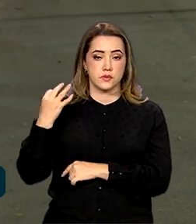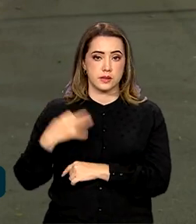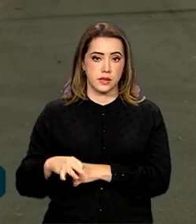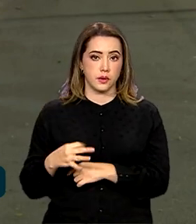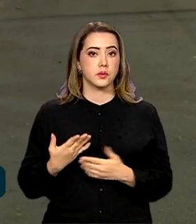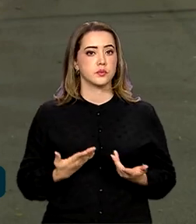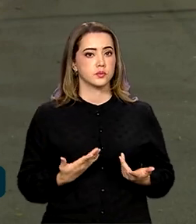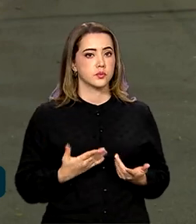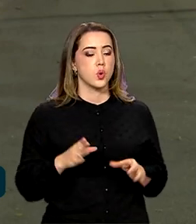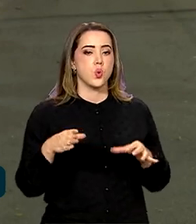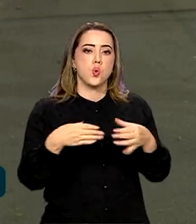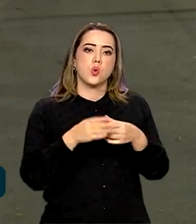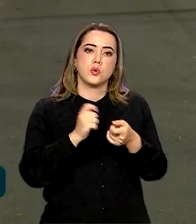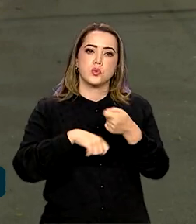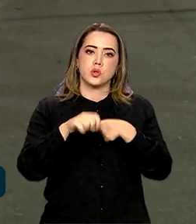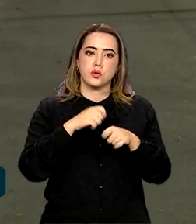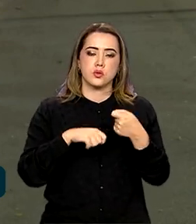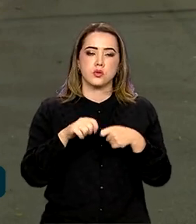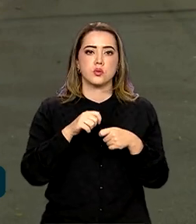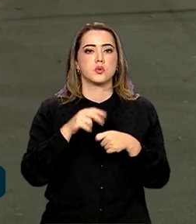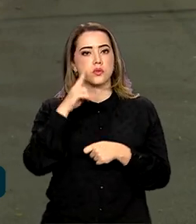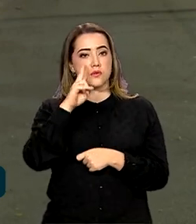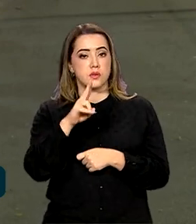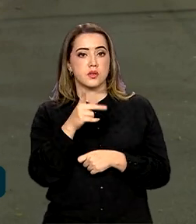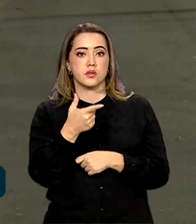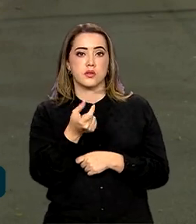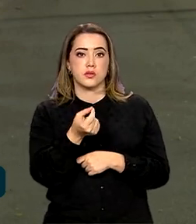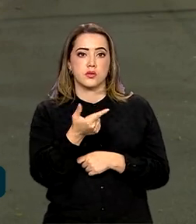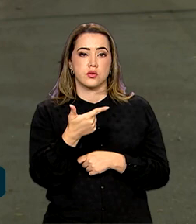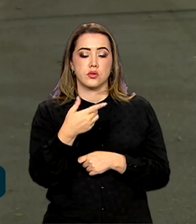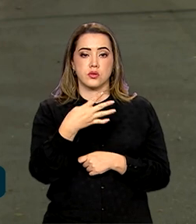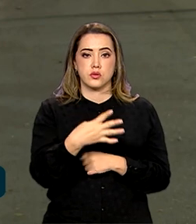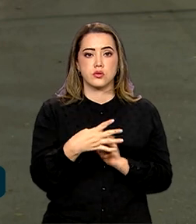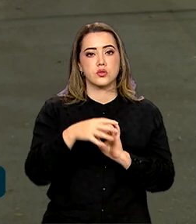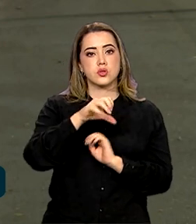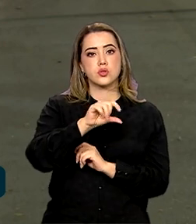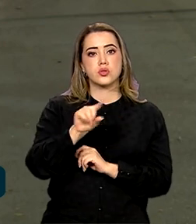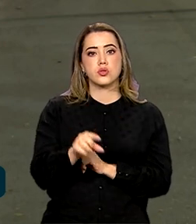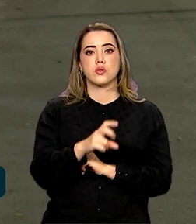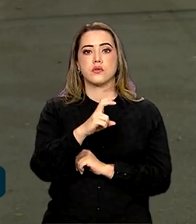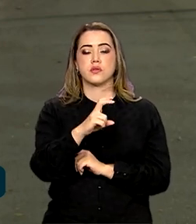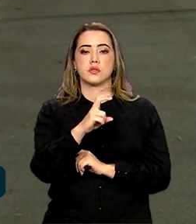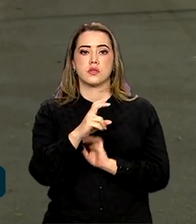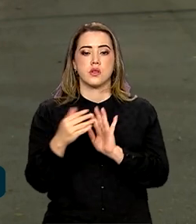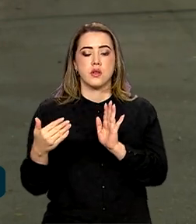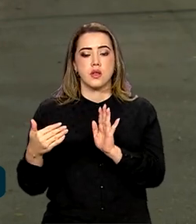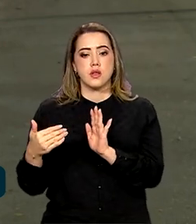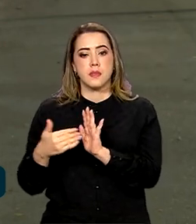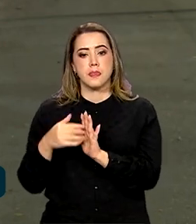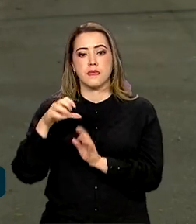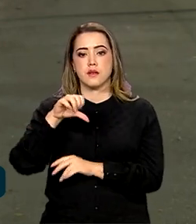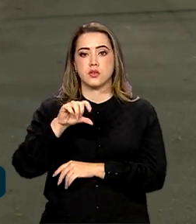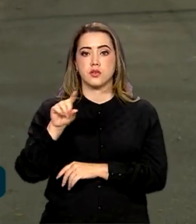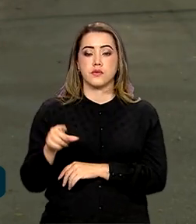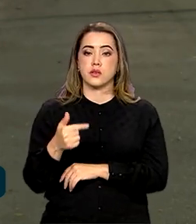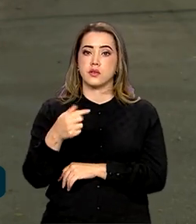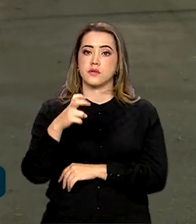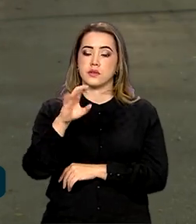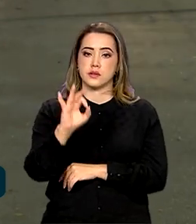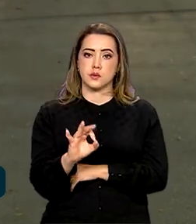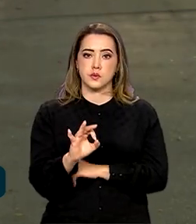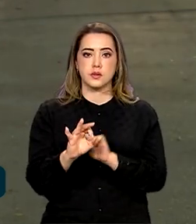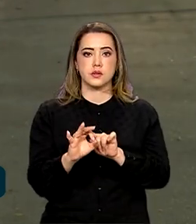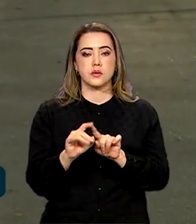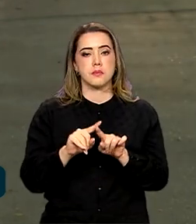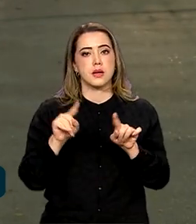economistas até revisaram, mas para 2024, de 9,5% para 9,25%. Para este ano,